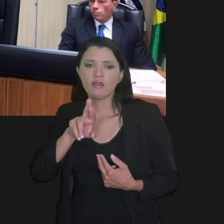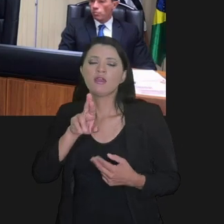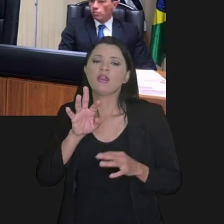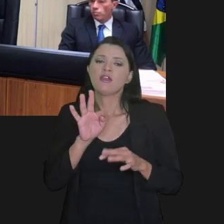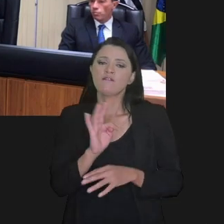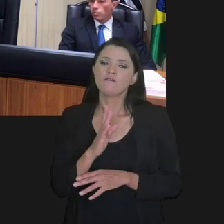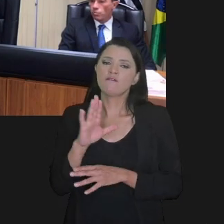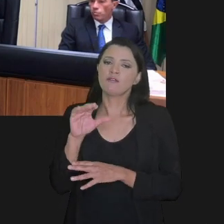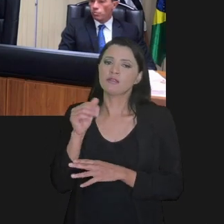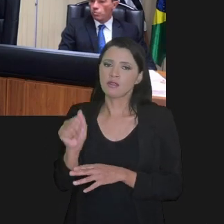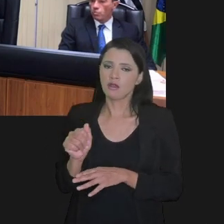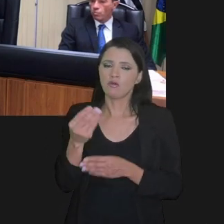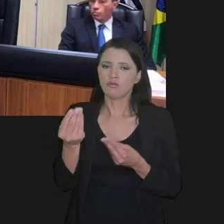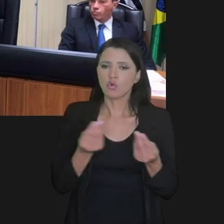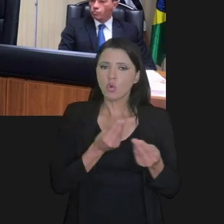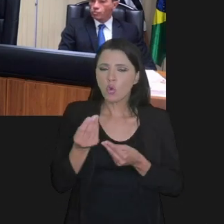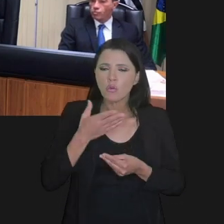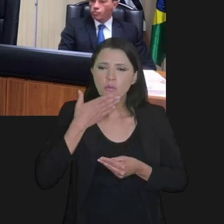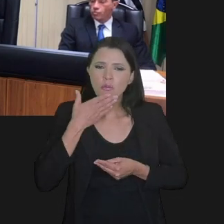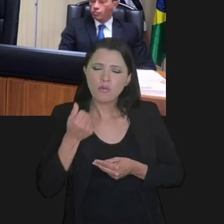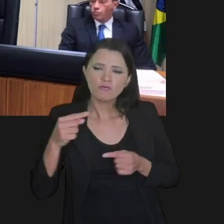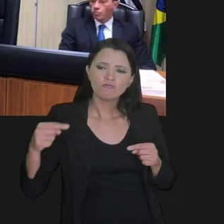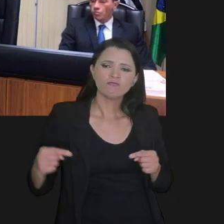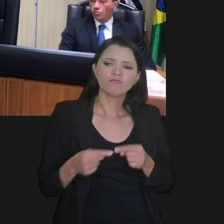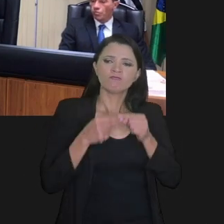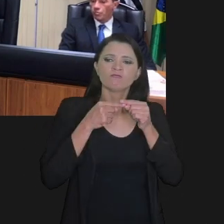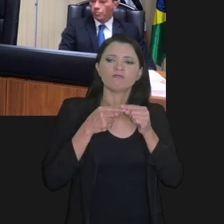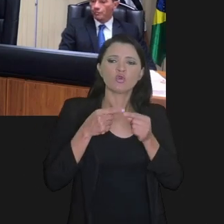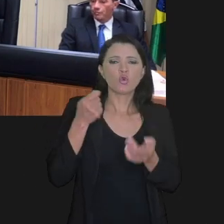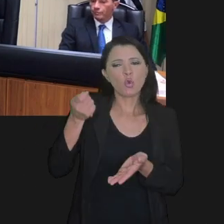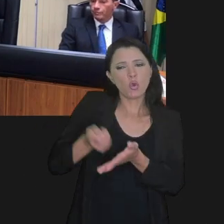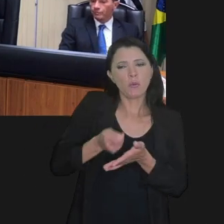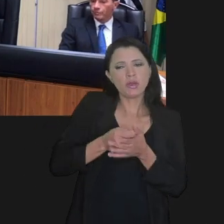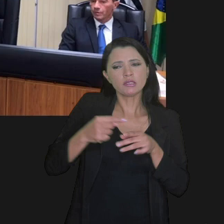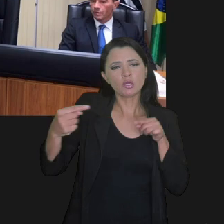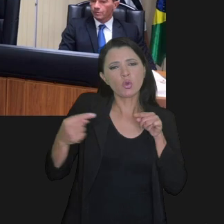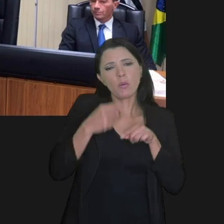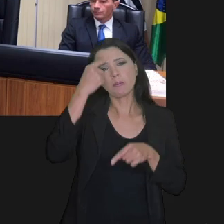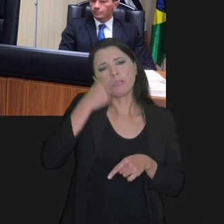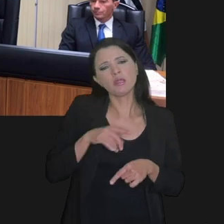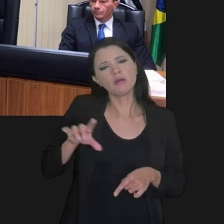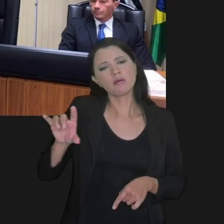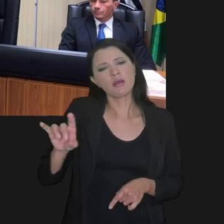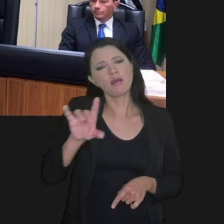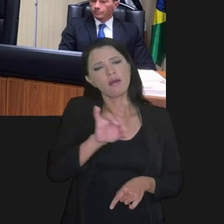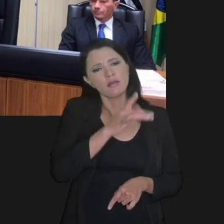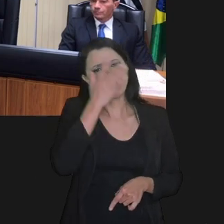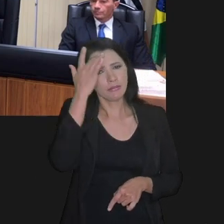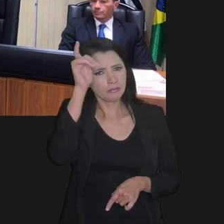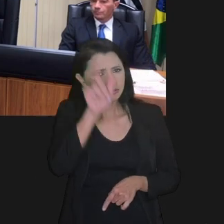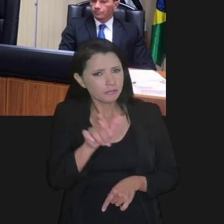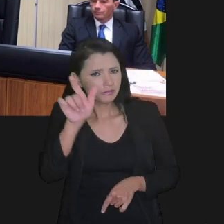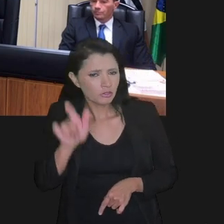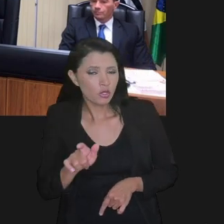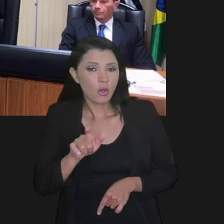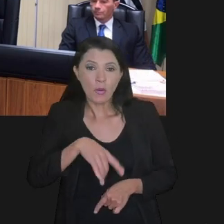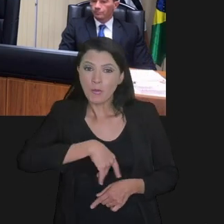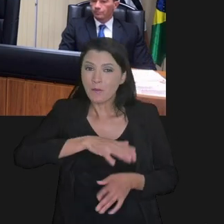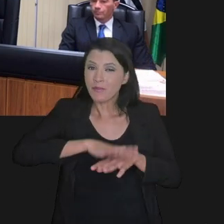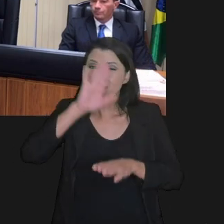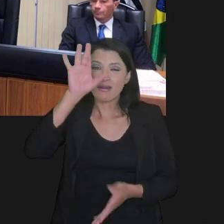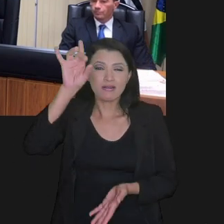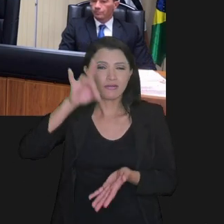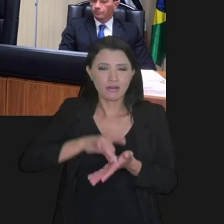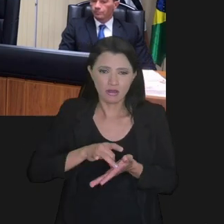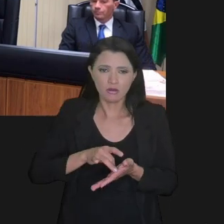individualizar, customizar o meio de cobrança mais adequado para cada contribuinte, seja por